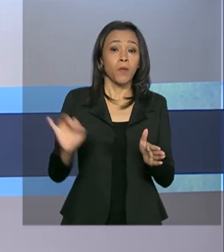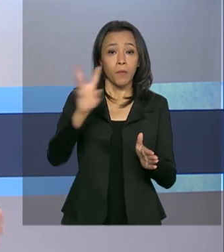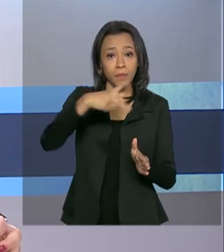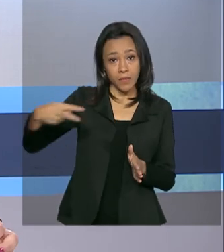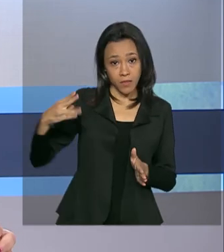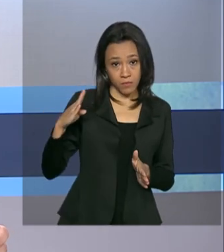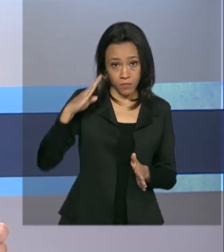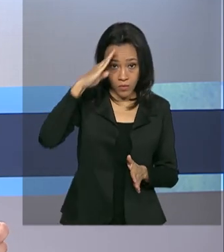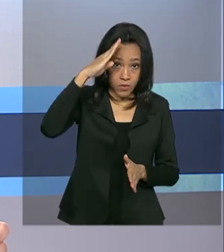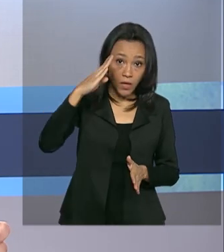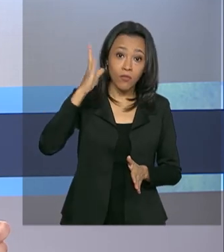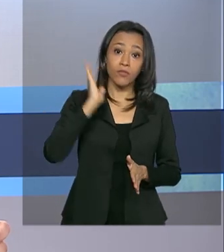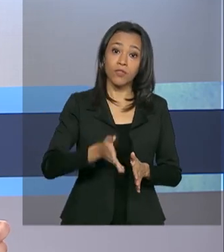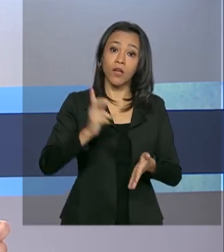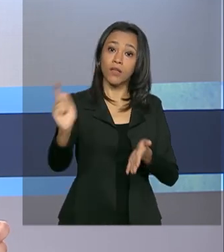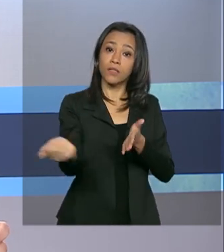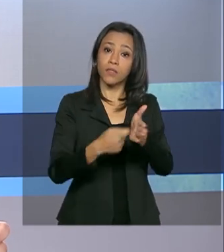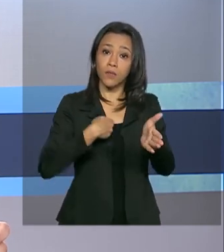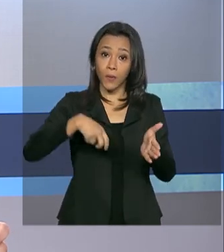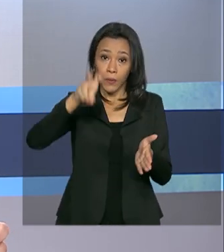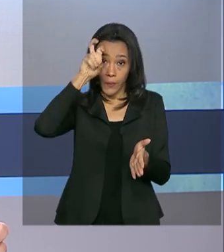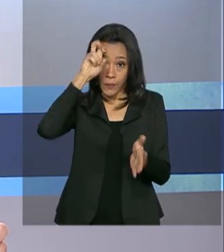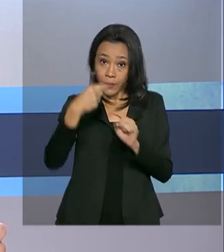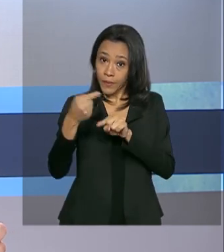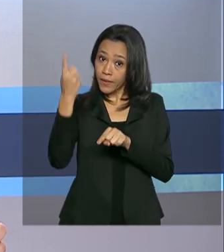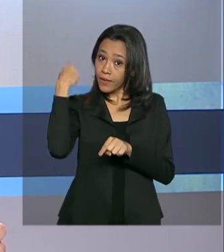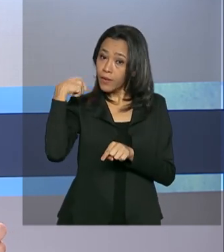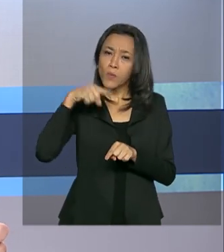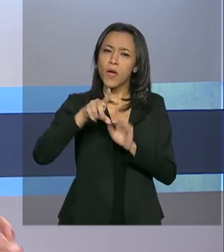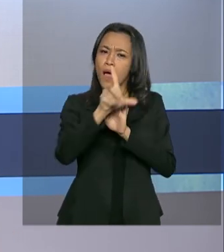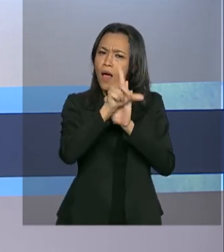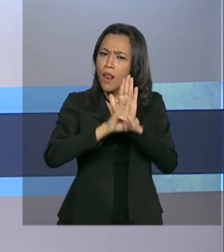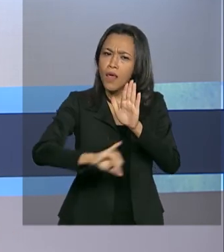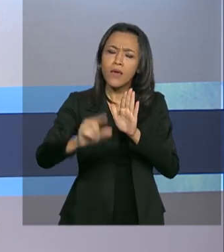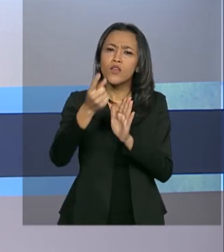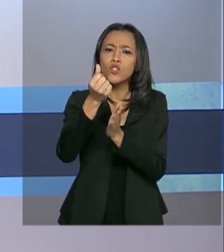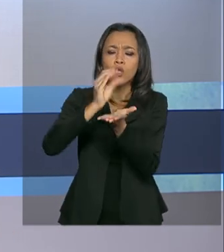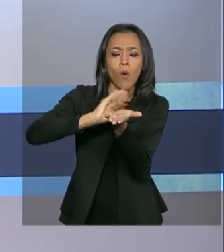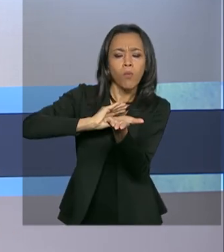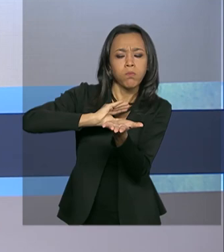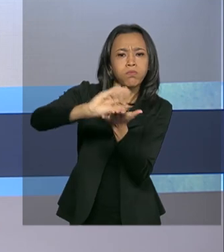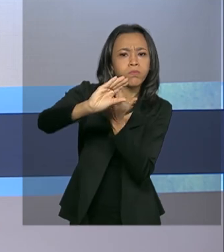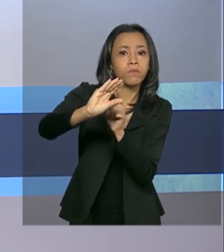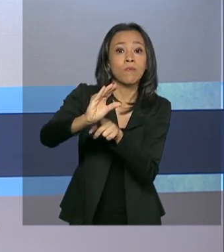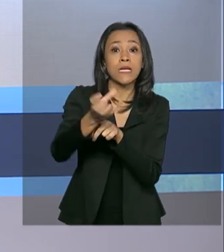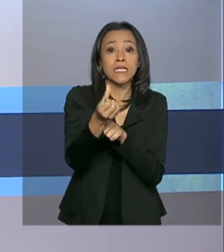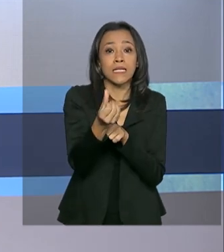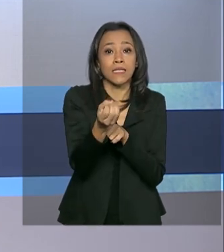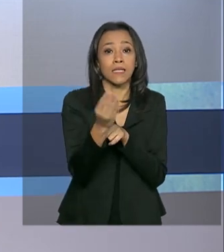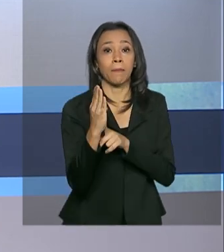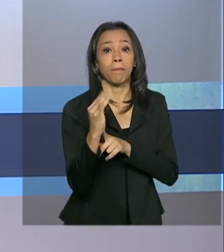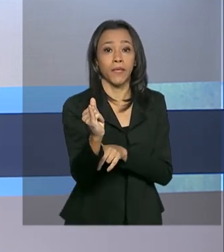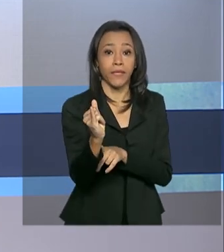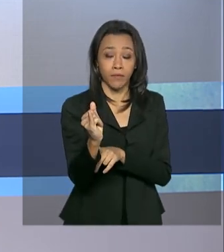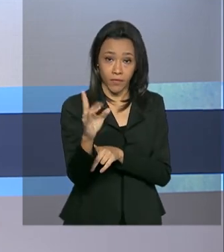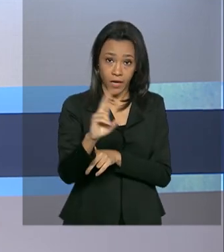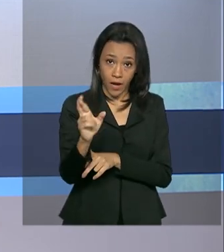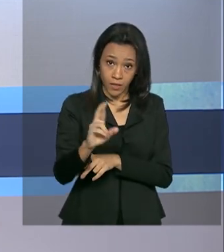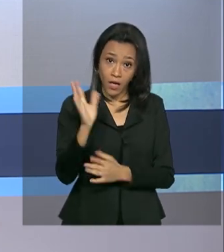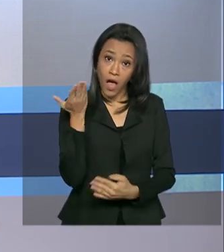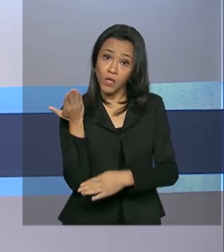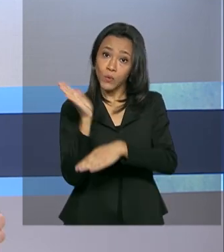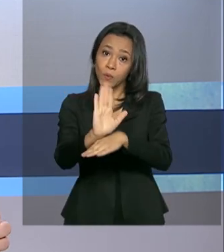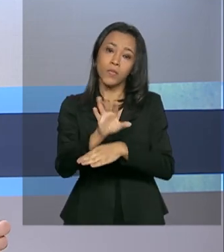presidente Jair Bolsonaro sancionou nesta quinta-feira a lei que garante o envio direto de 60 bilhões de reais de